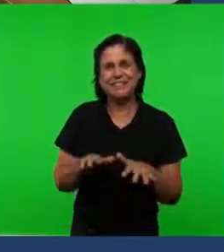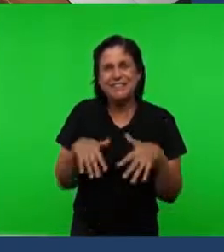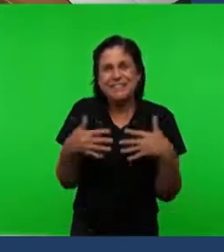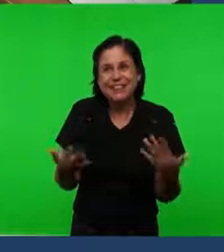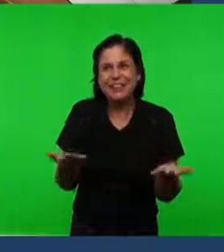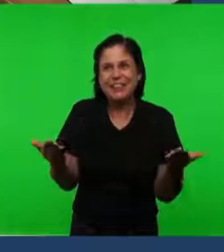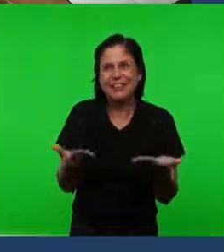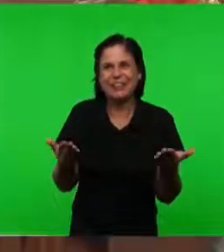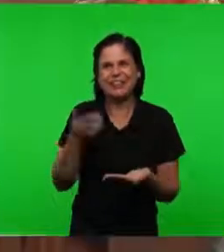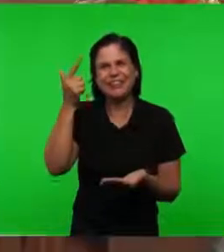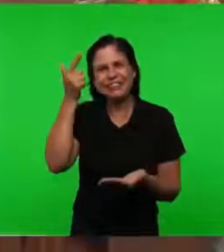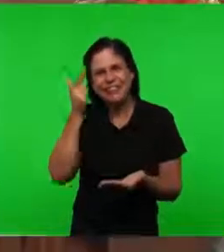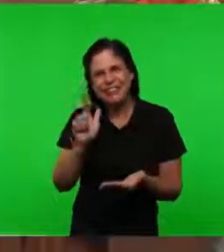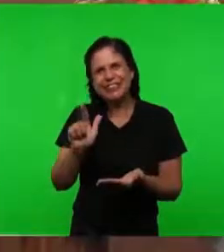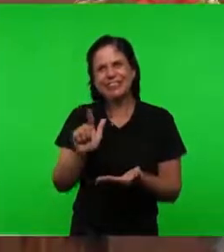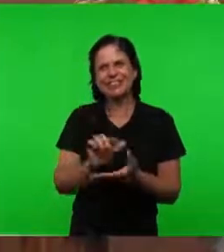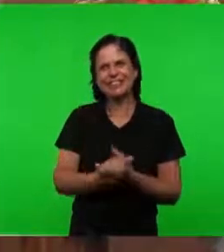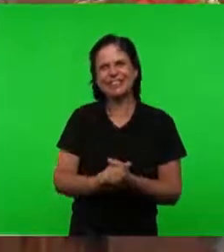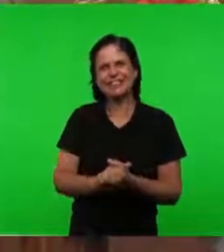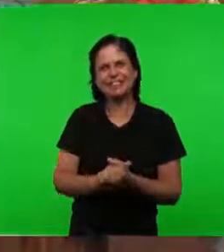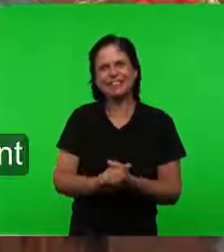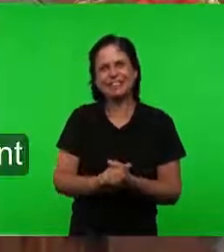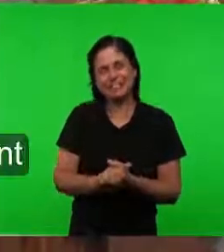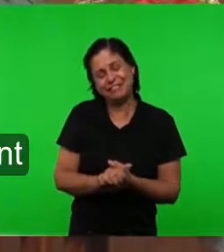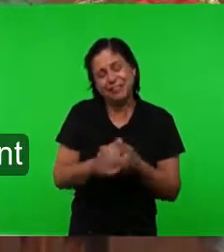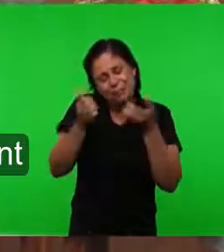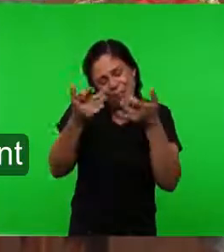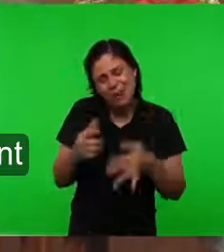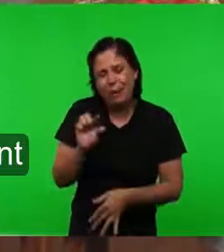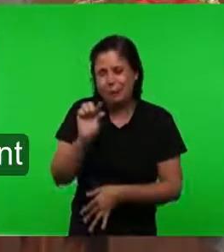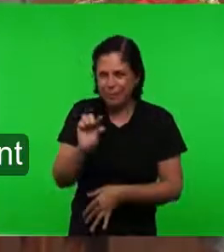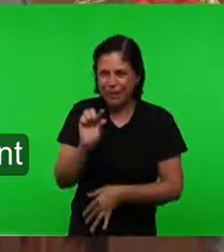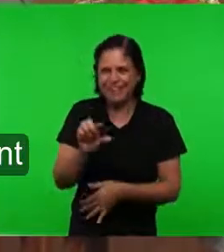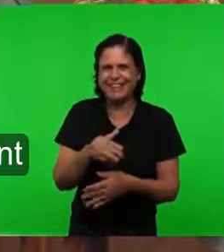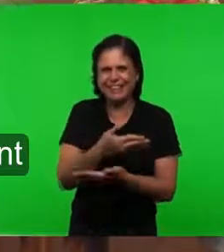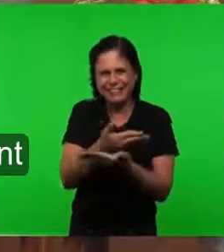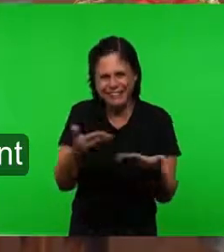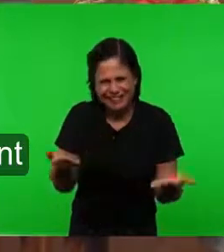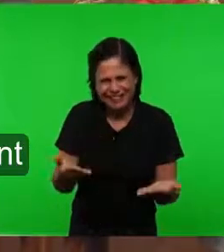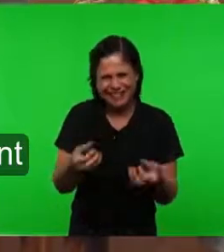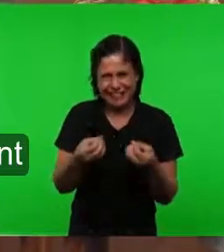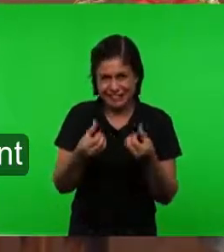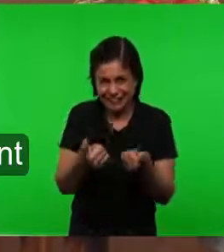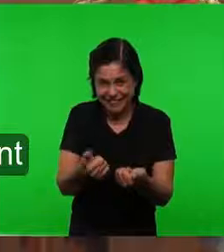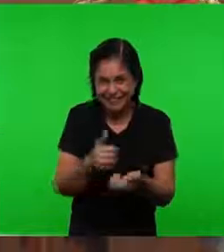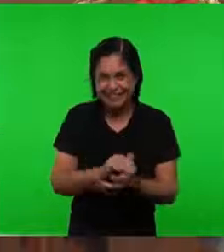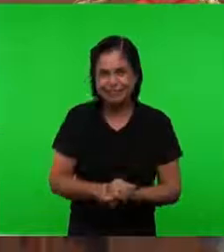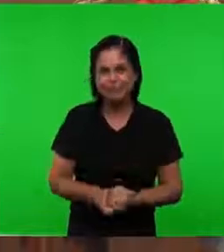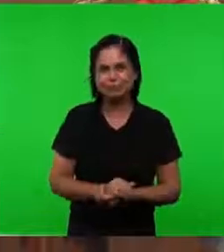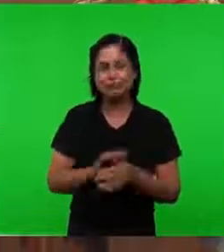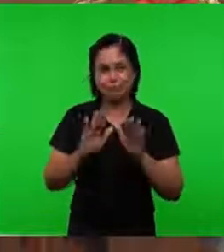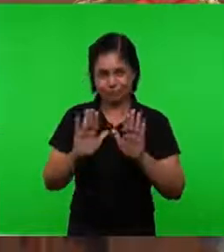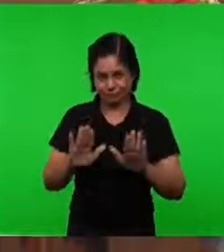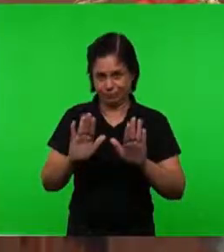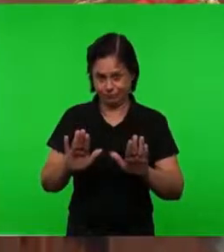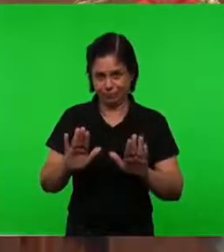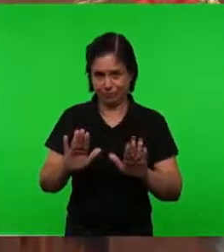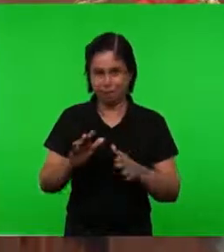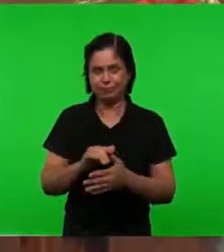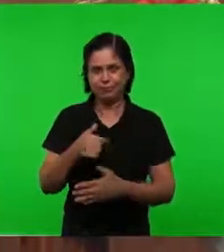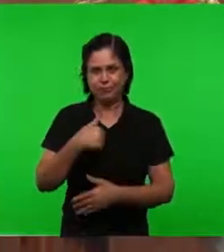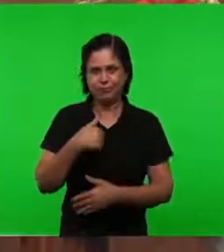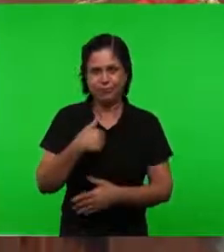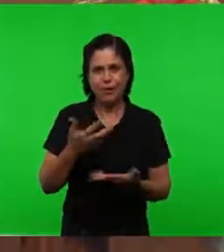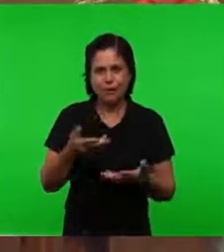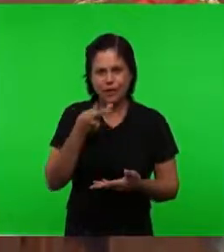Hoje Colocar O assunto Dentro do possível No entendimento Da igreja Mas eu quero Trazer aqui Agora uma